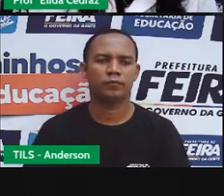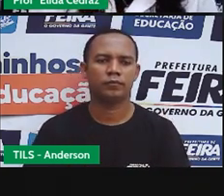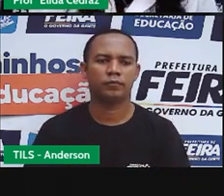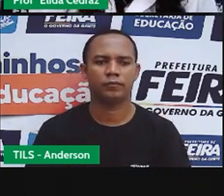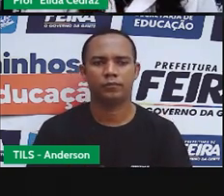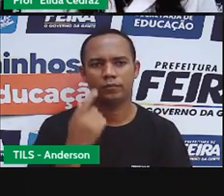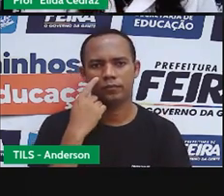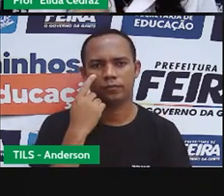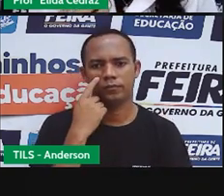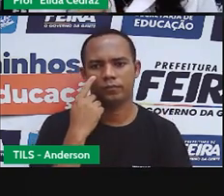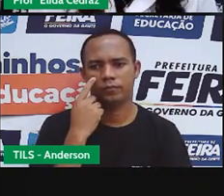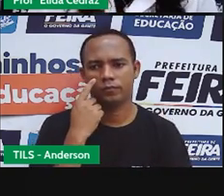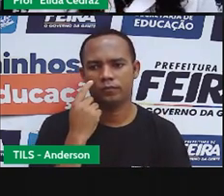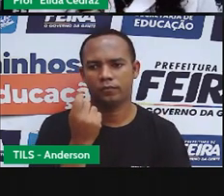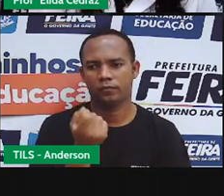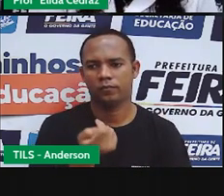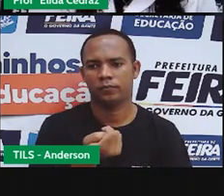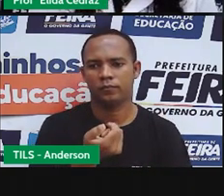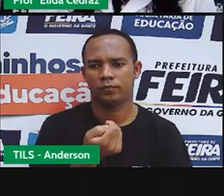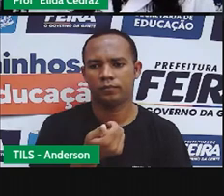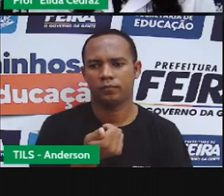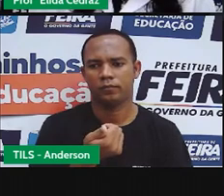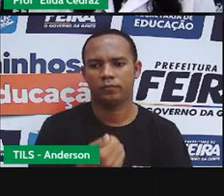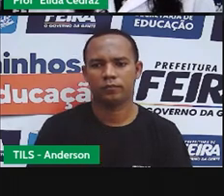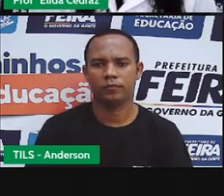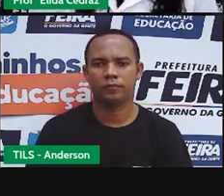Goiaba. Gude.